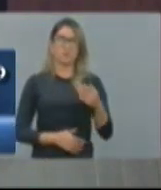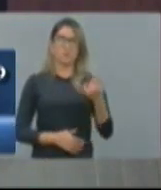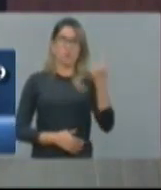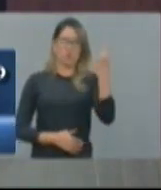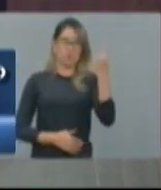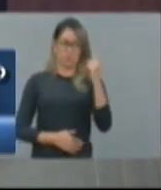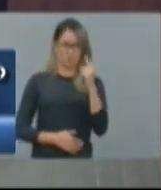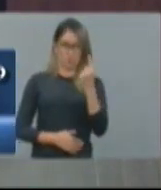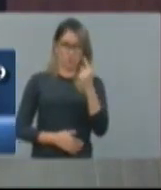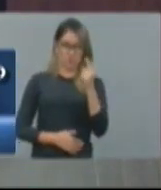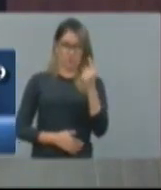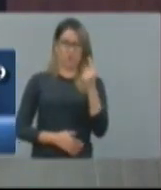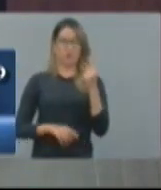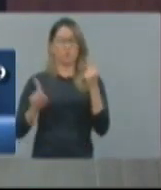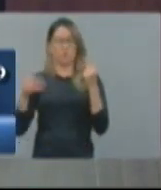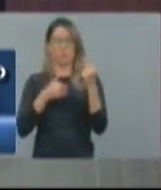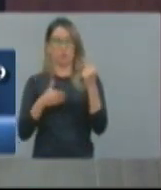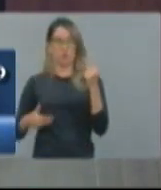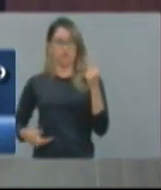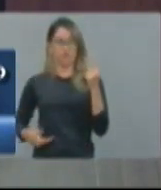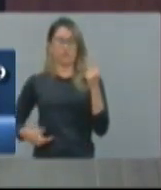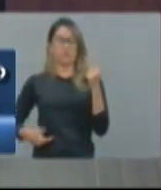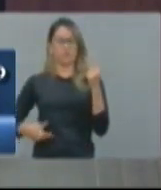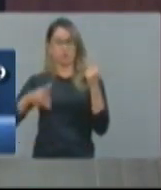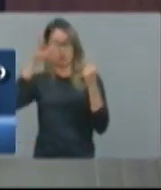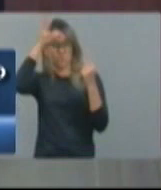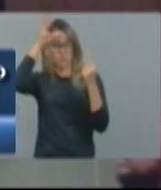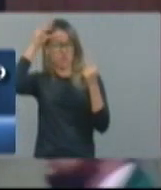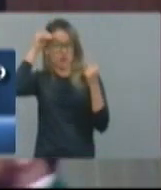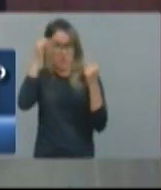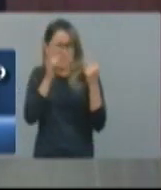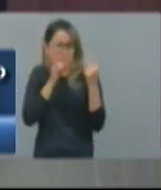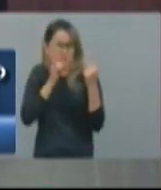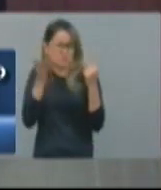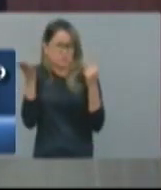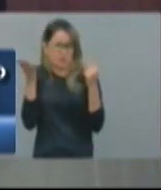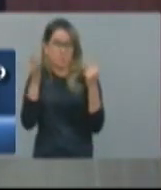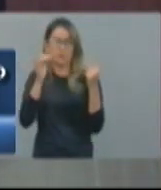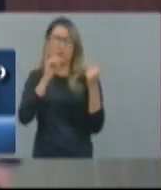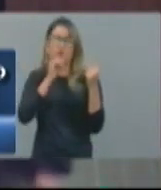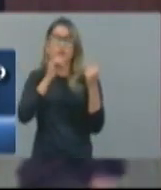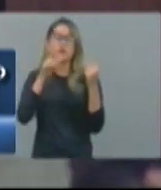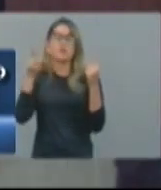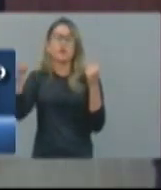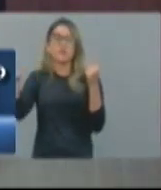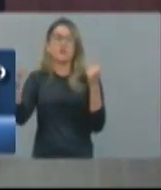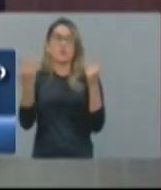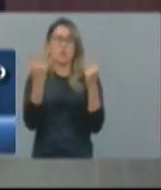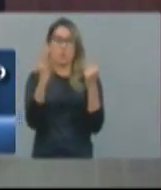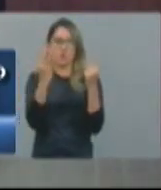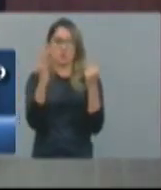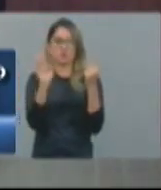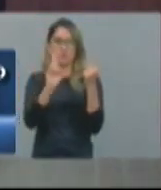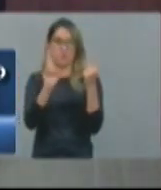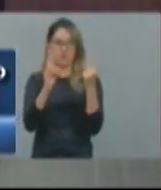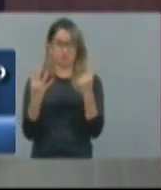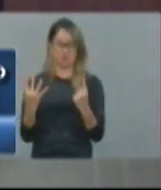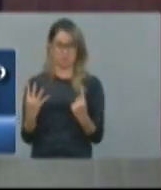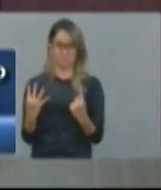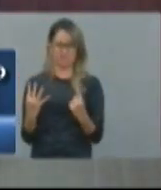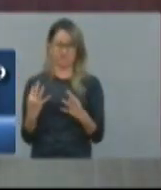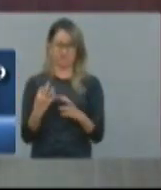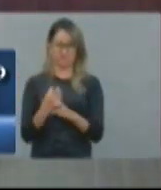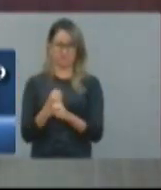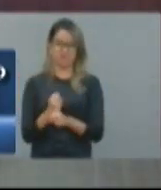Estado entrando com 4 reais do Tesouro do Estado para a área da saúde do nosso Estado. Portanto, isso